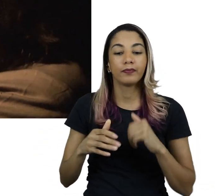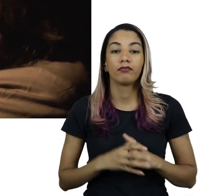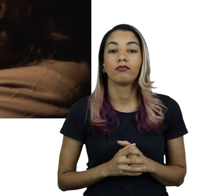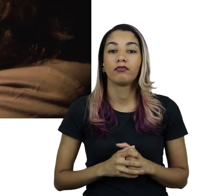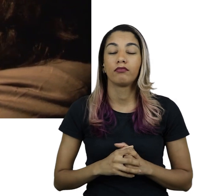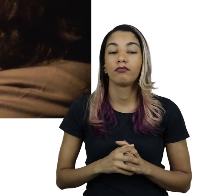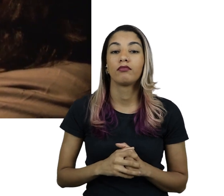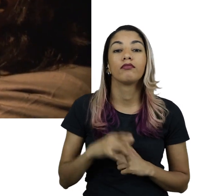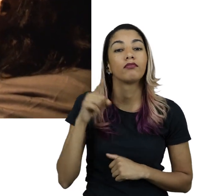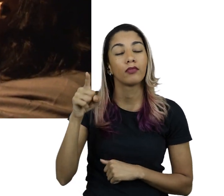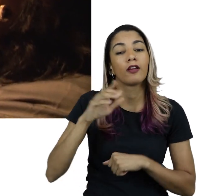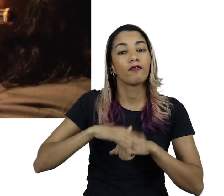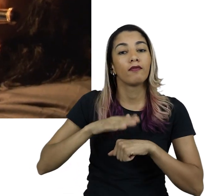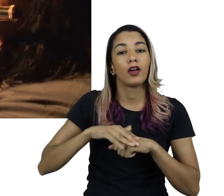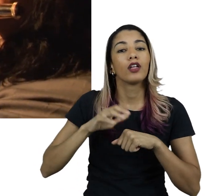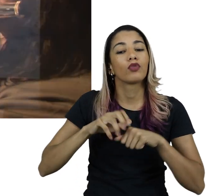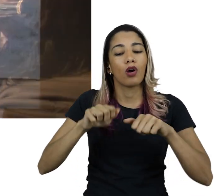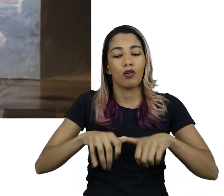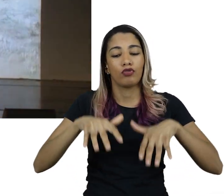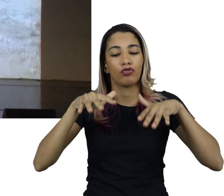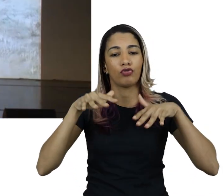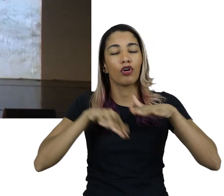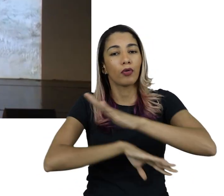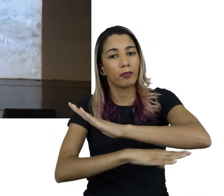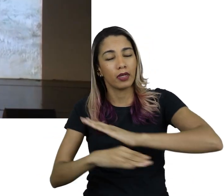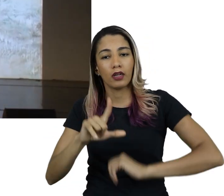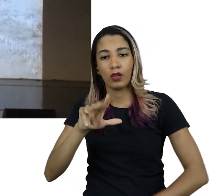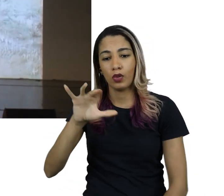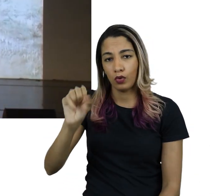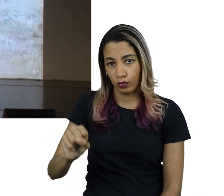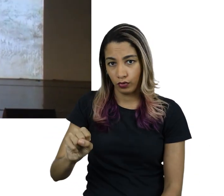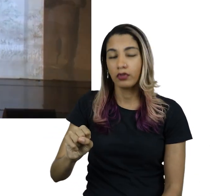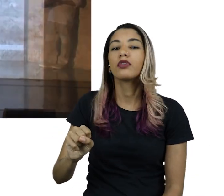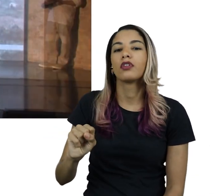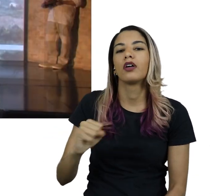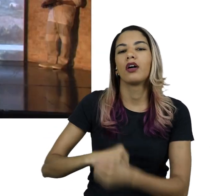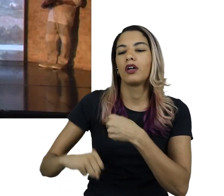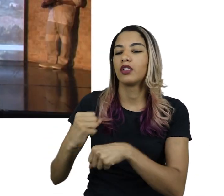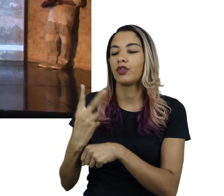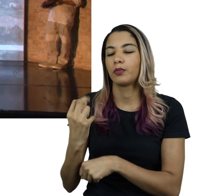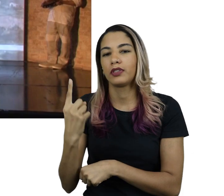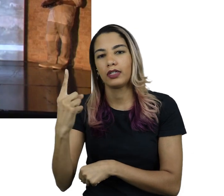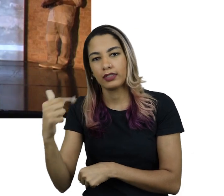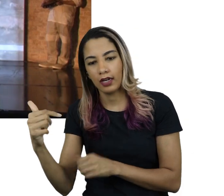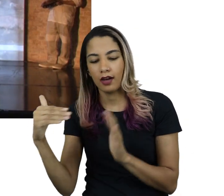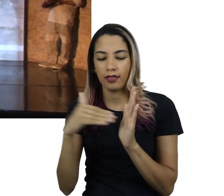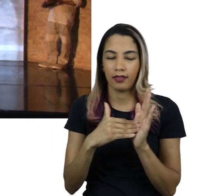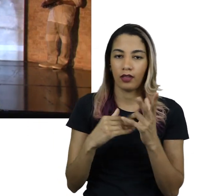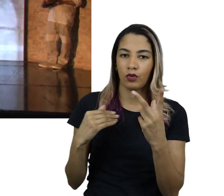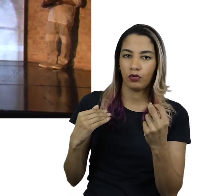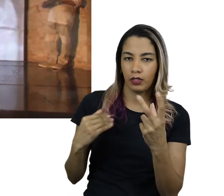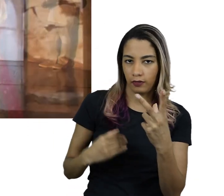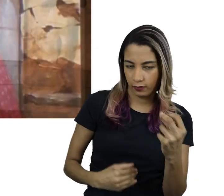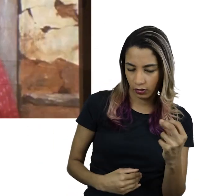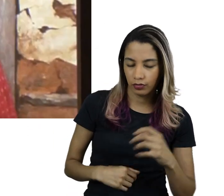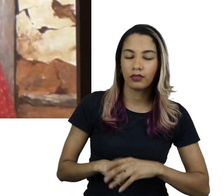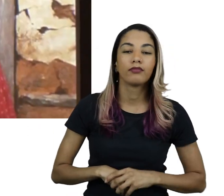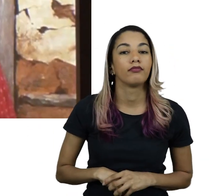A peça foi exibida no Auditório da Pina Luz, entre 2017 e o início de 2020.